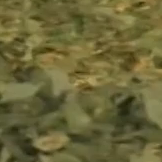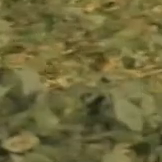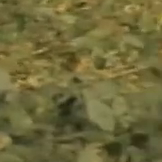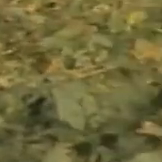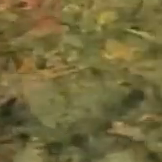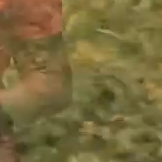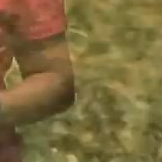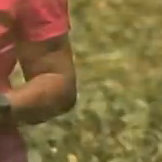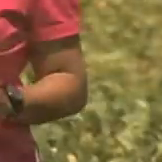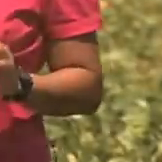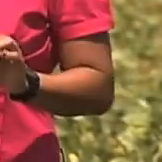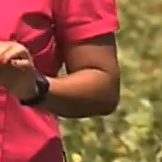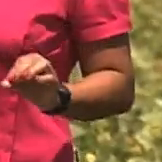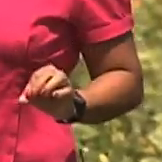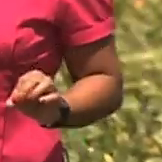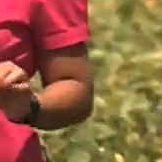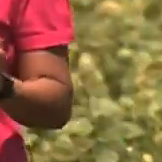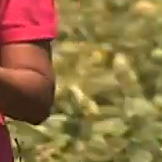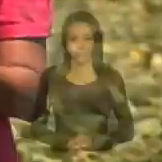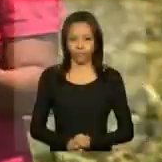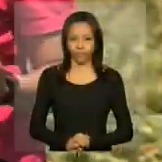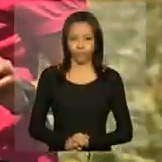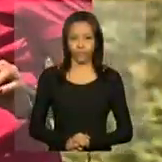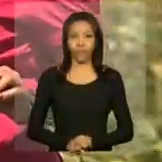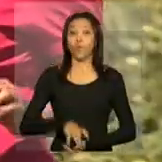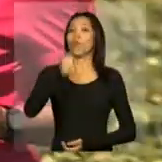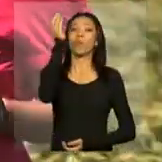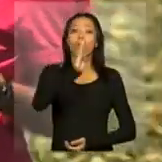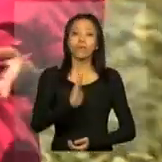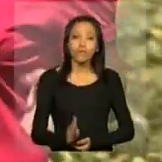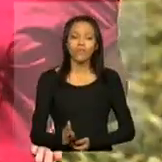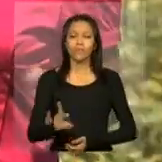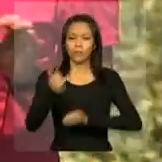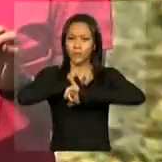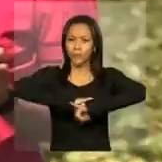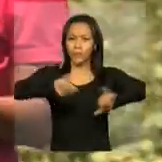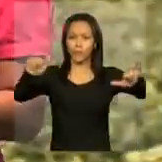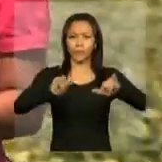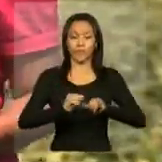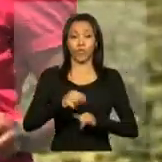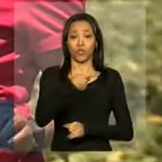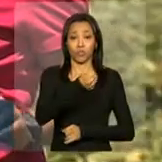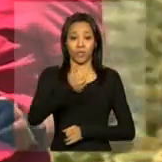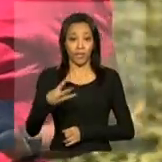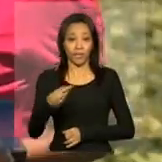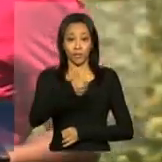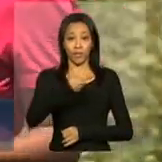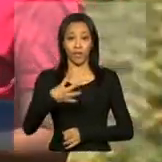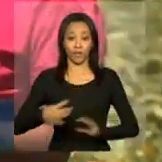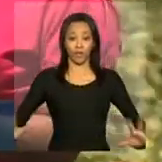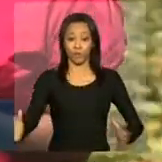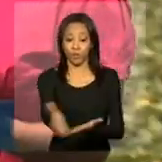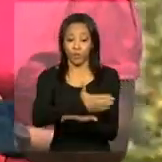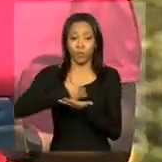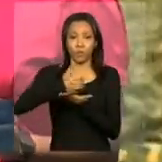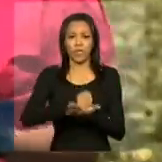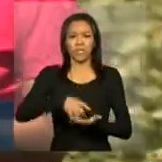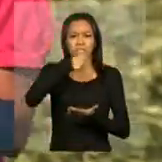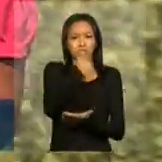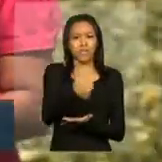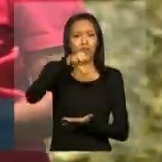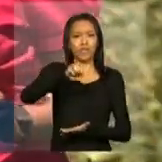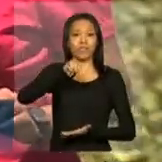O Brasil deve registrar na safra 2013-2014 a produção de 196